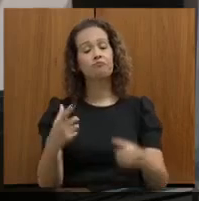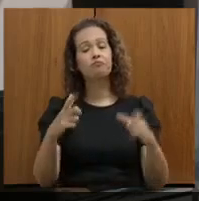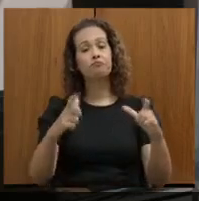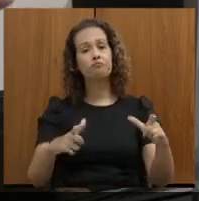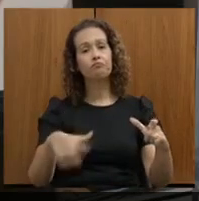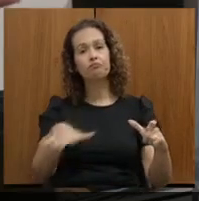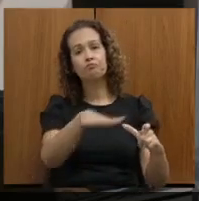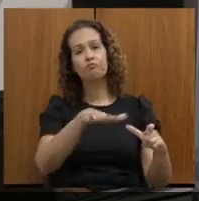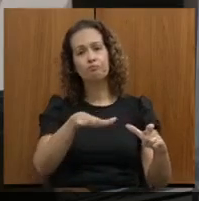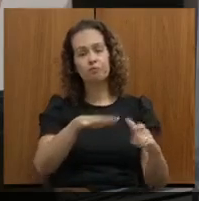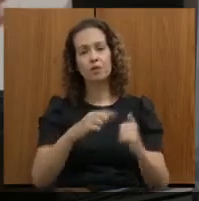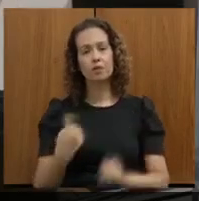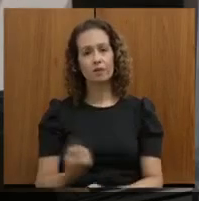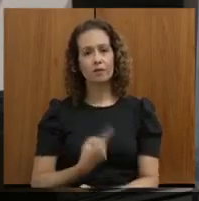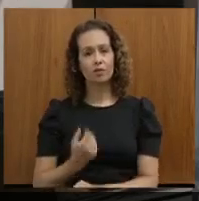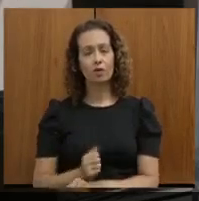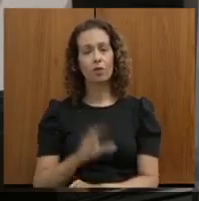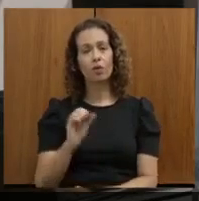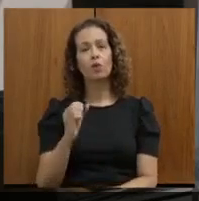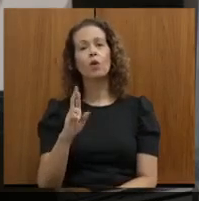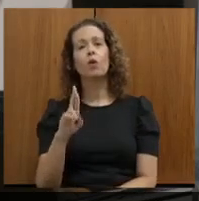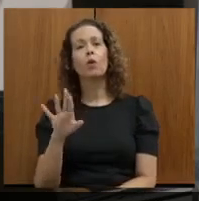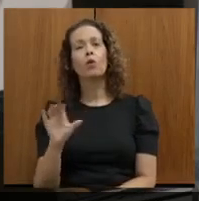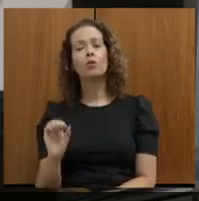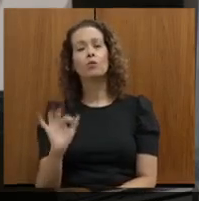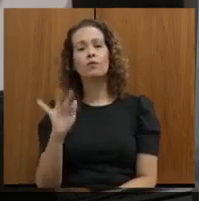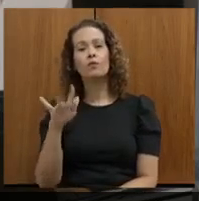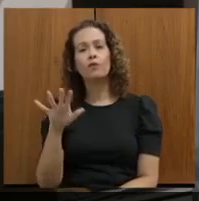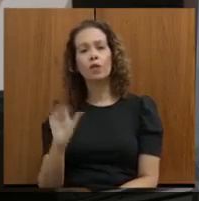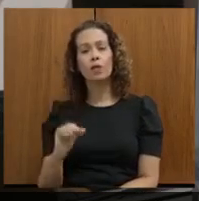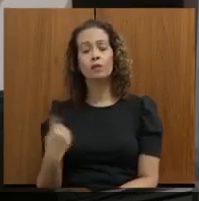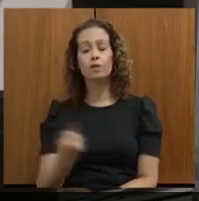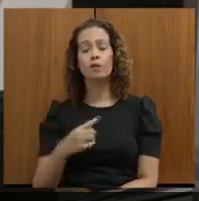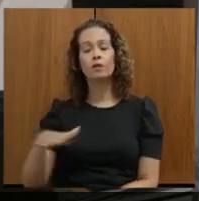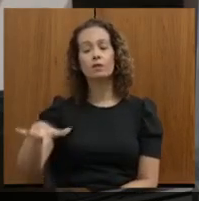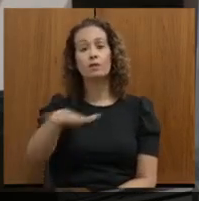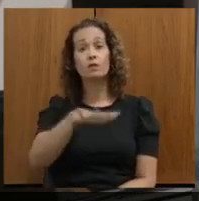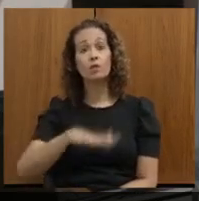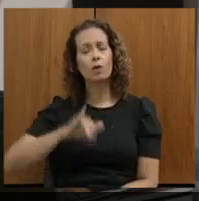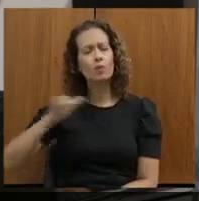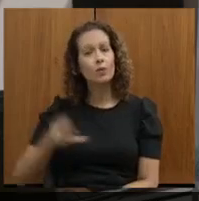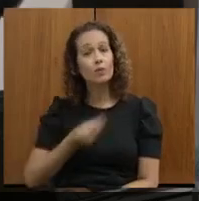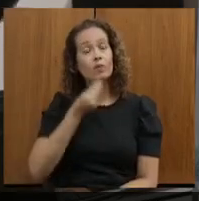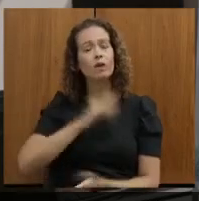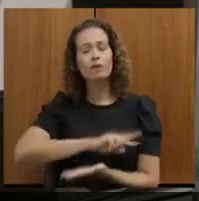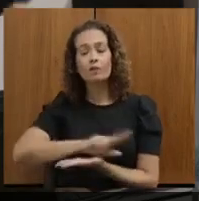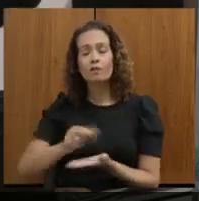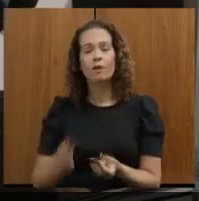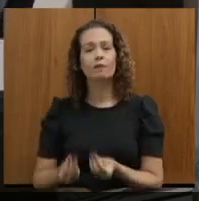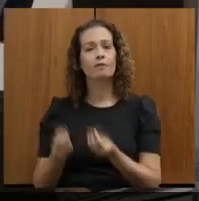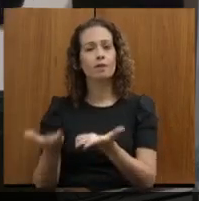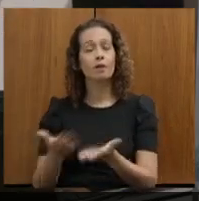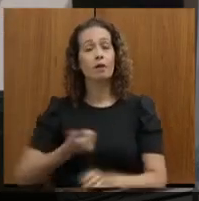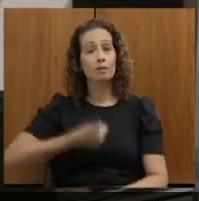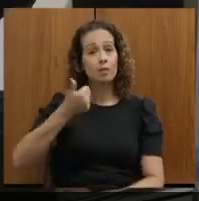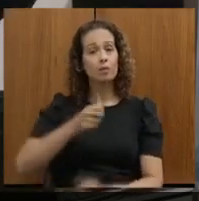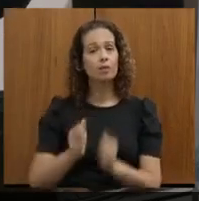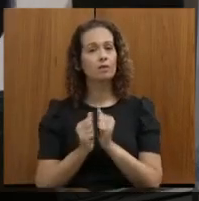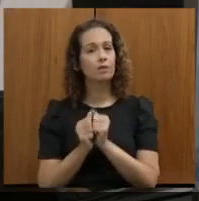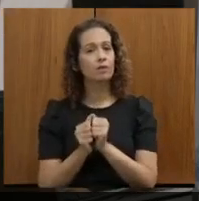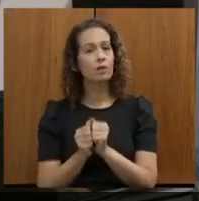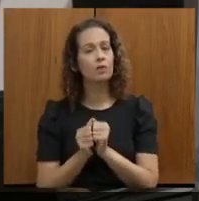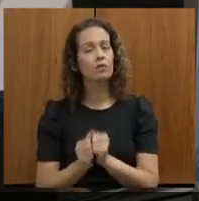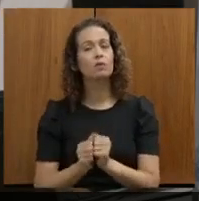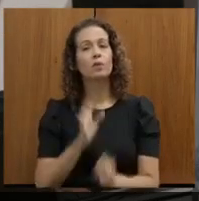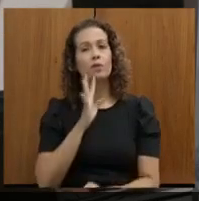Vossa excelência deu a ouro fino, deu à nossa região várias oportunidades. A primeira, estar junto para conhecer a